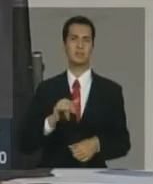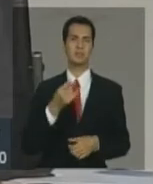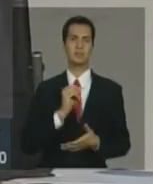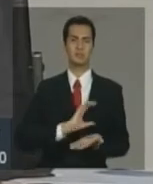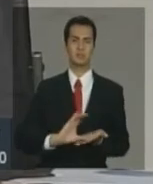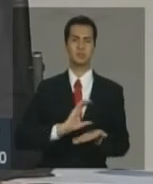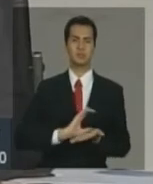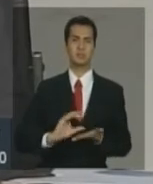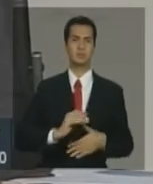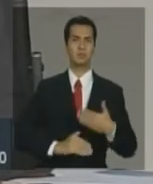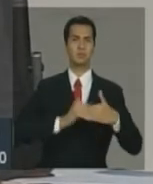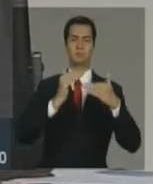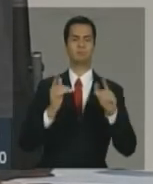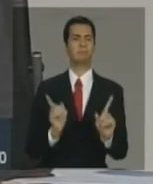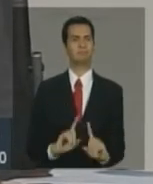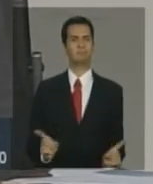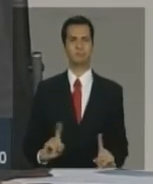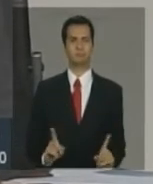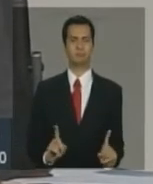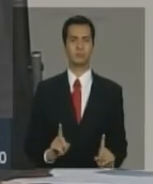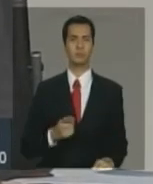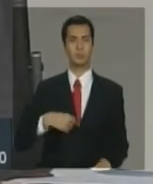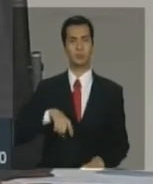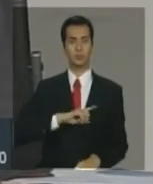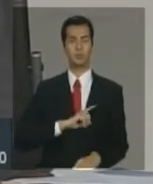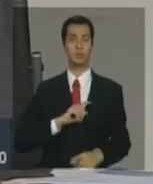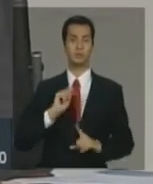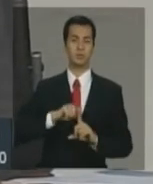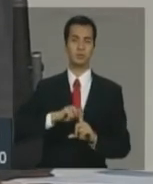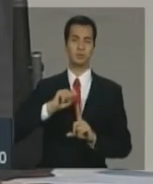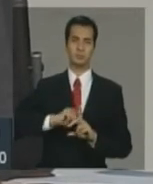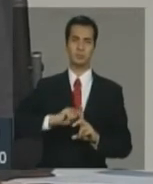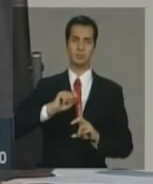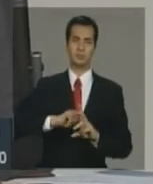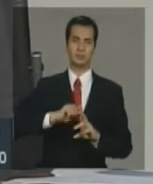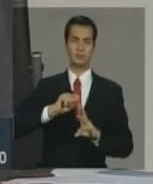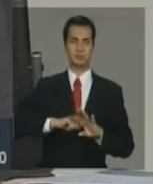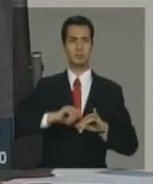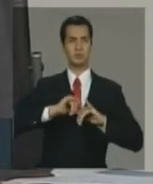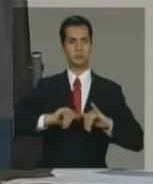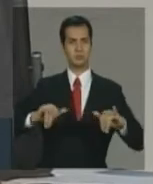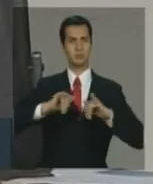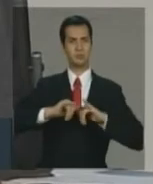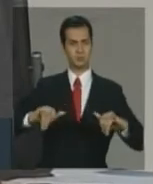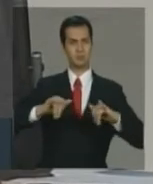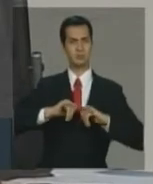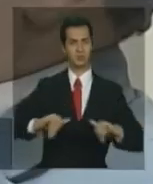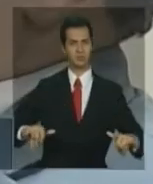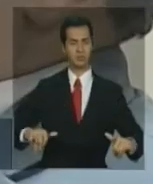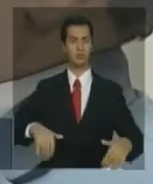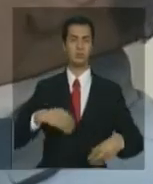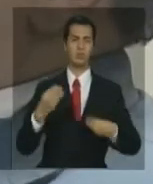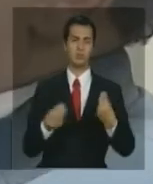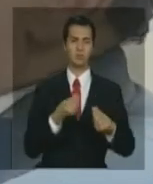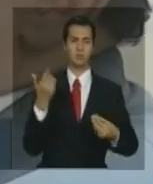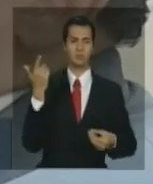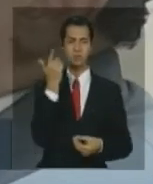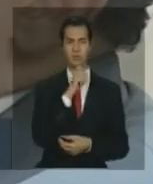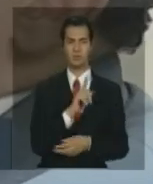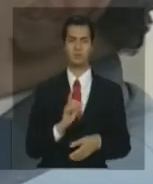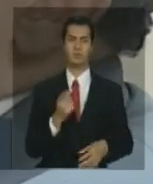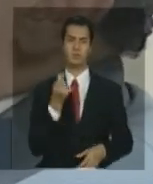A gente vai informando ao longo dos meses o resultado efetivamente ocorrido, no caso dos